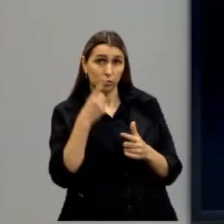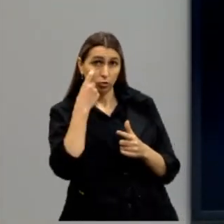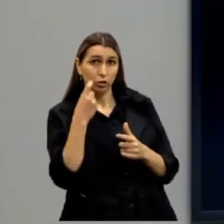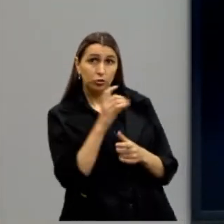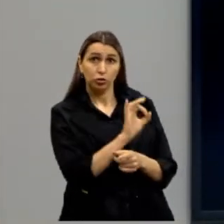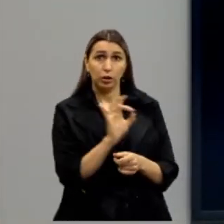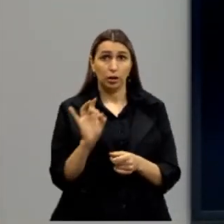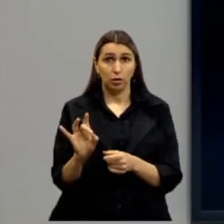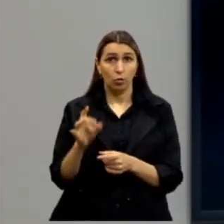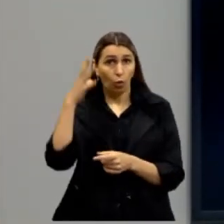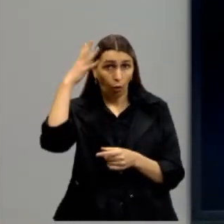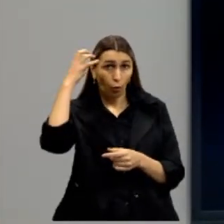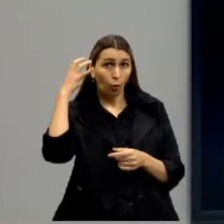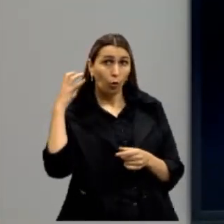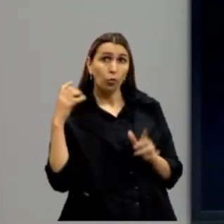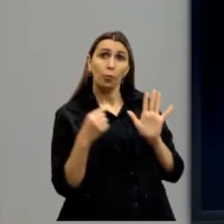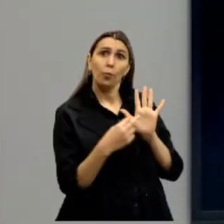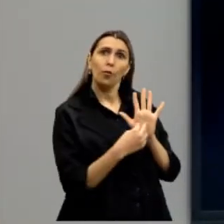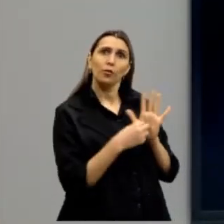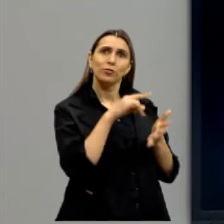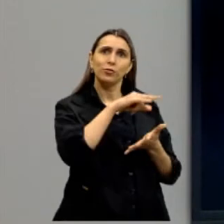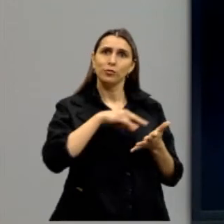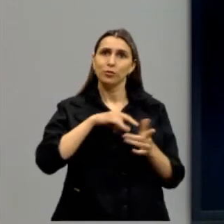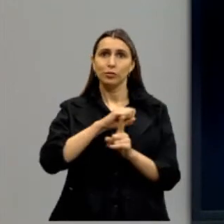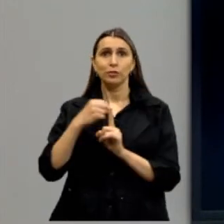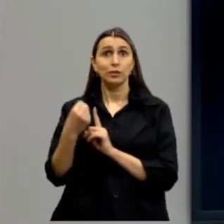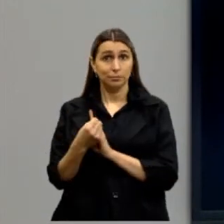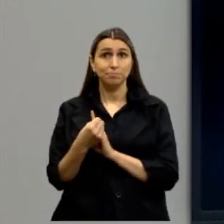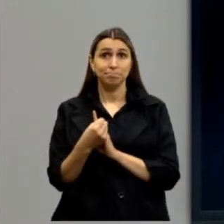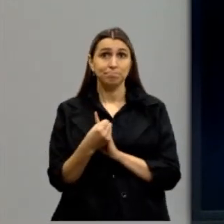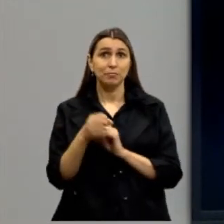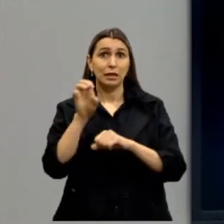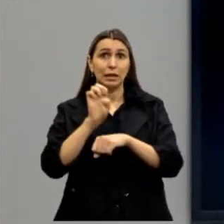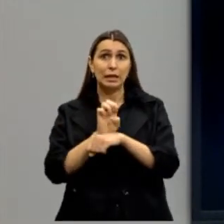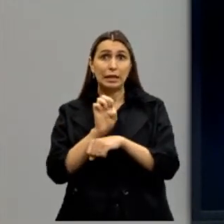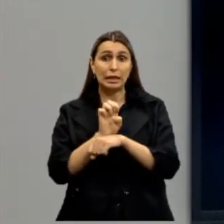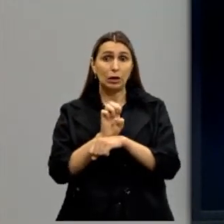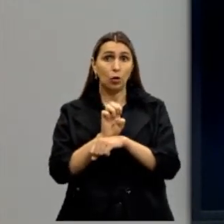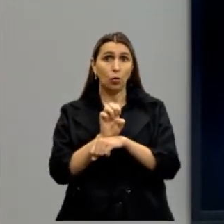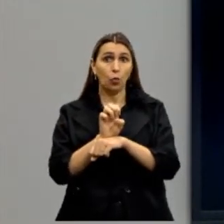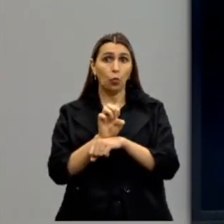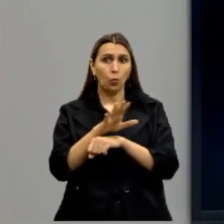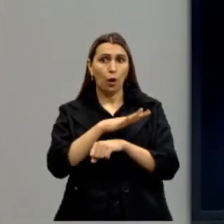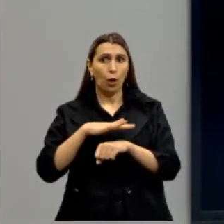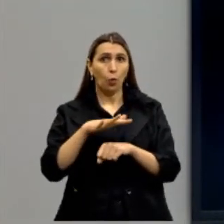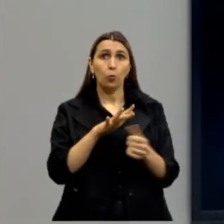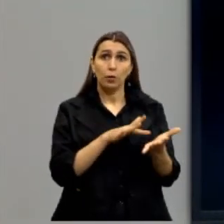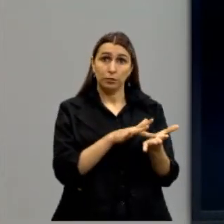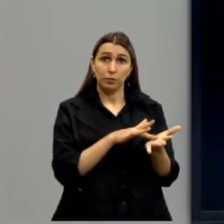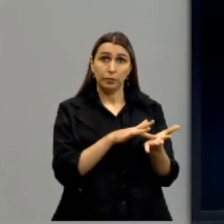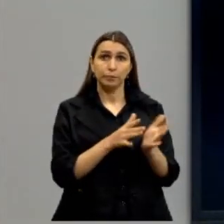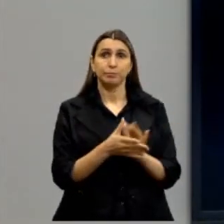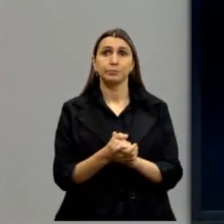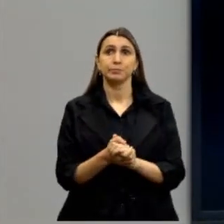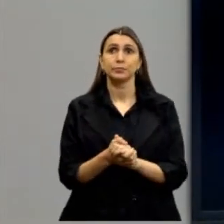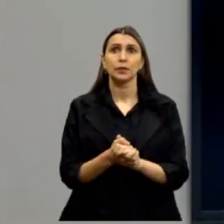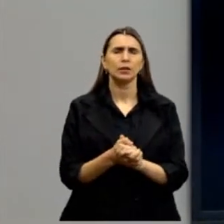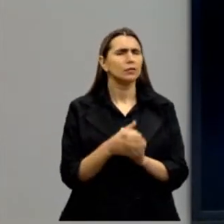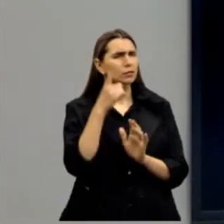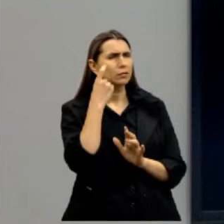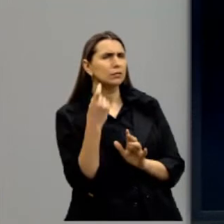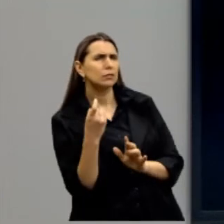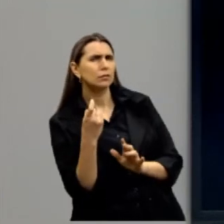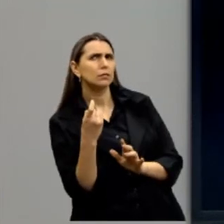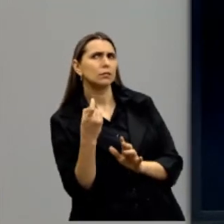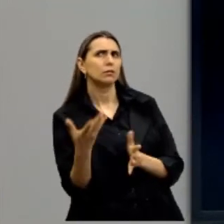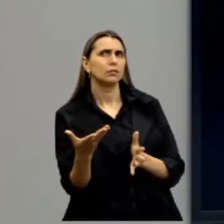interesses, Rousseau, então, apresenta o contrato social, que é o Estado como algo artificial. Um pouco interessante isso,